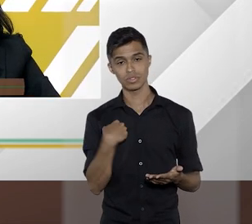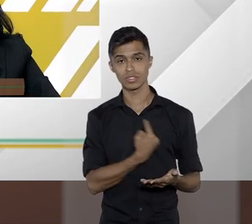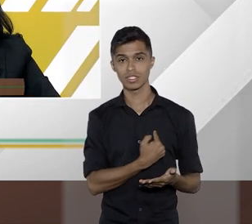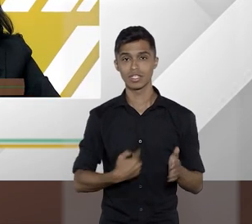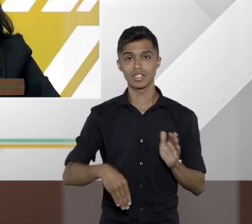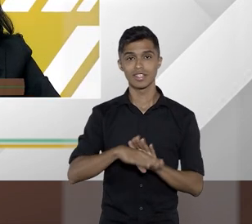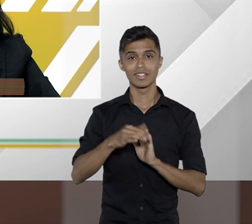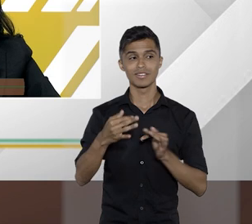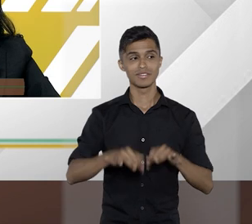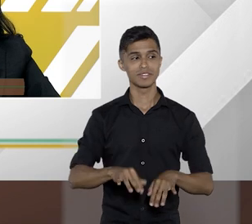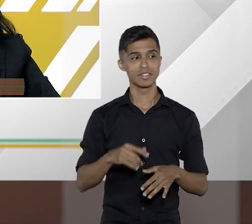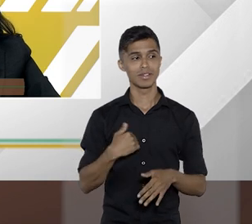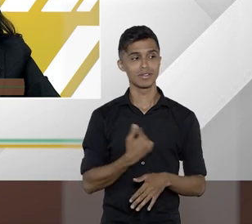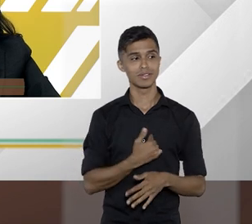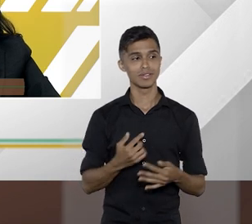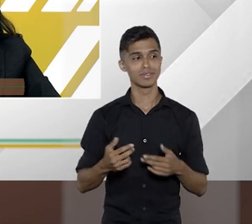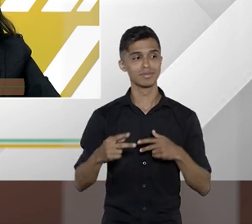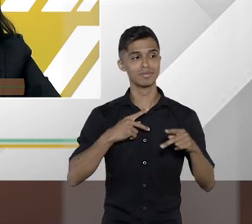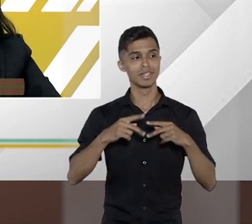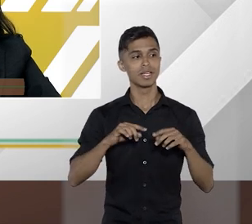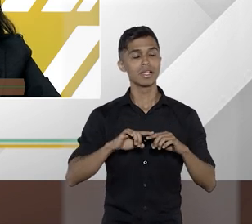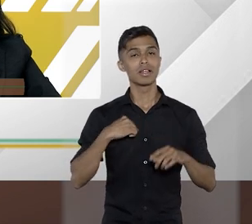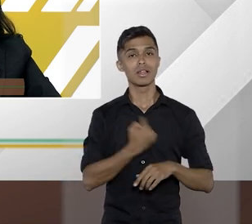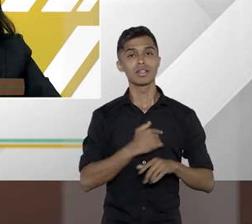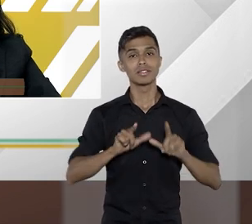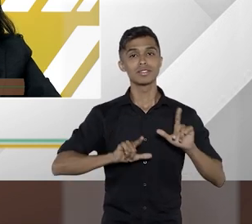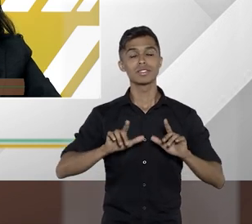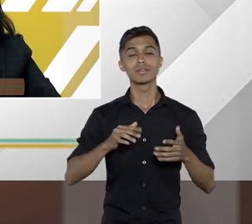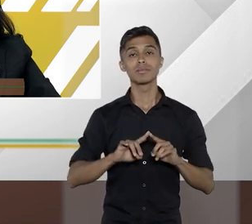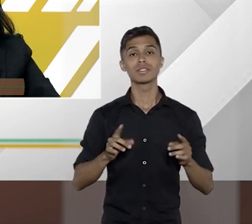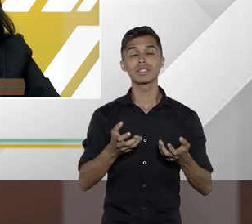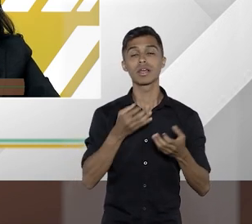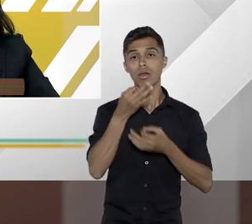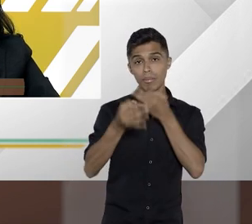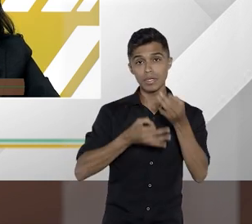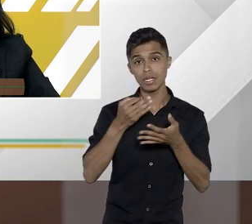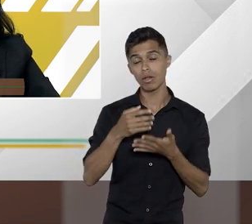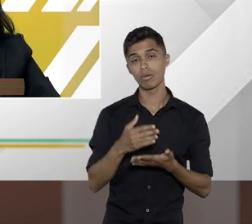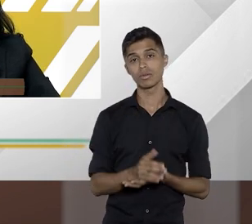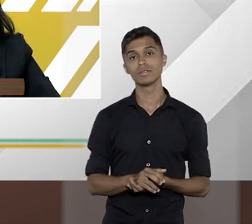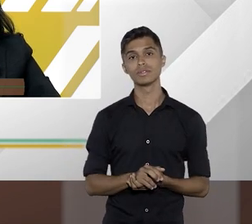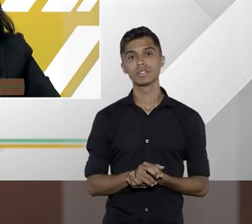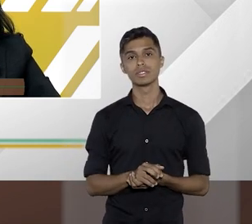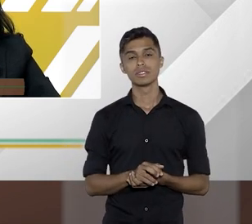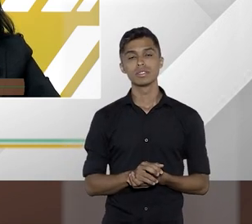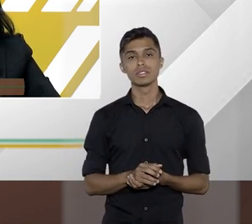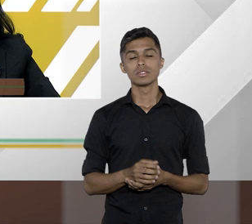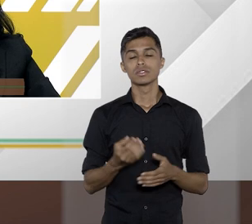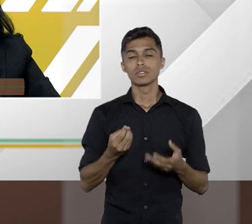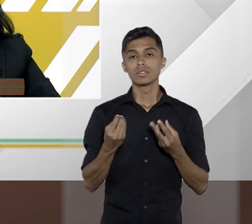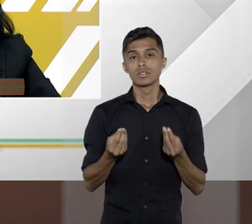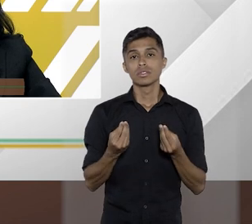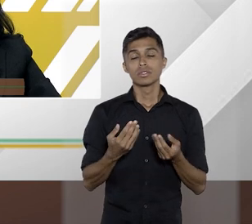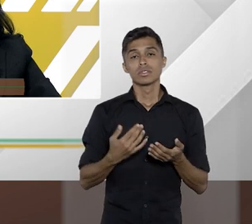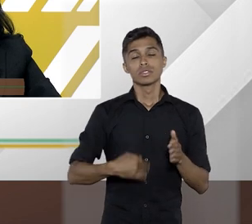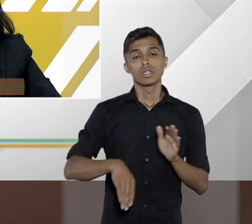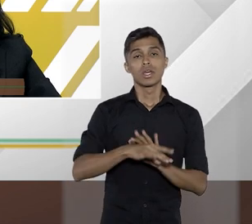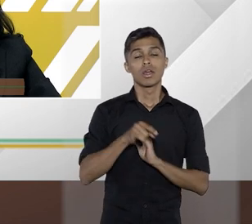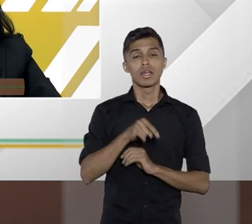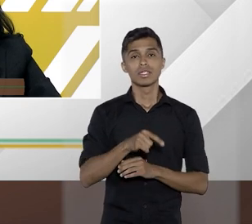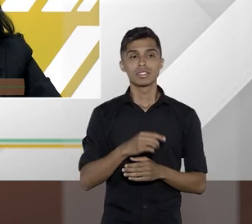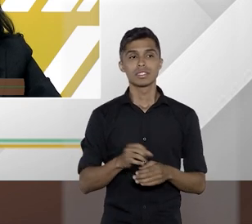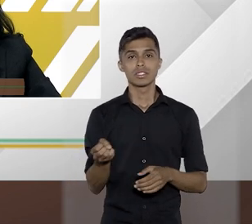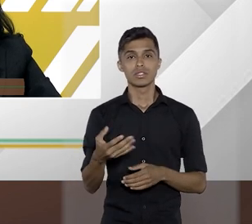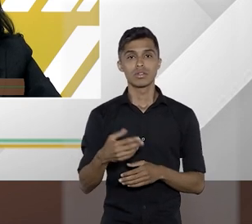chegando no final do nosso programa mas antes de encerrar eu queria saber a opinião de vocês dois sobre a chegada dessa nova norma